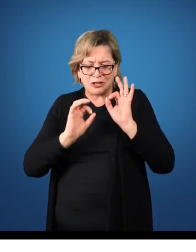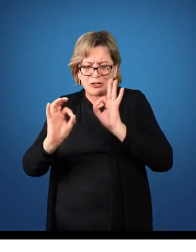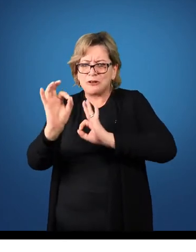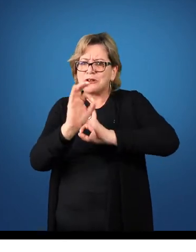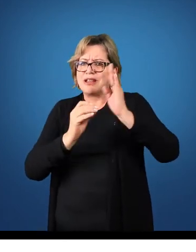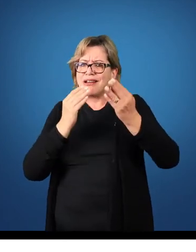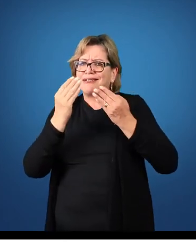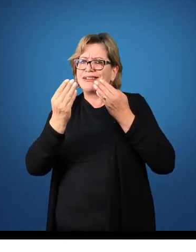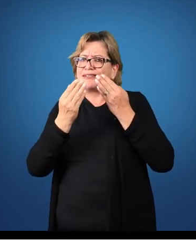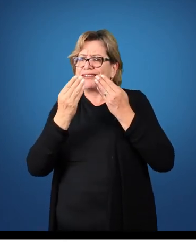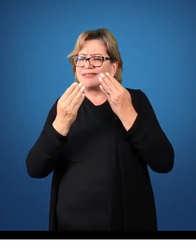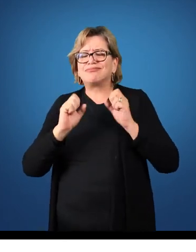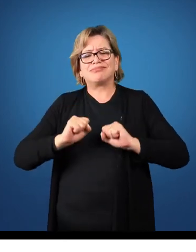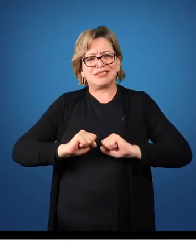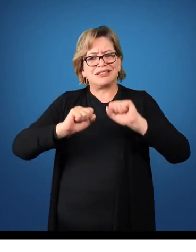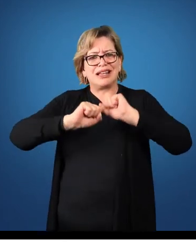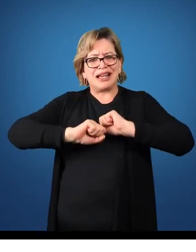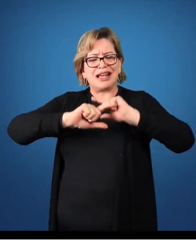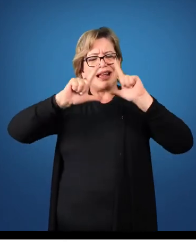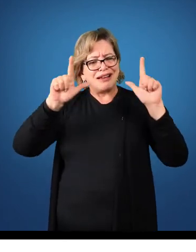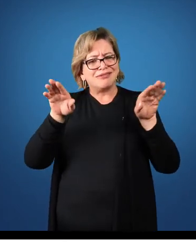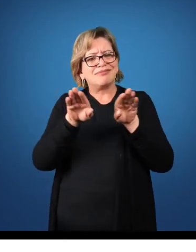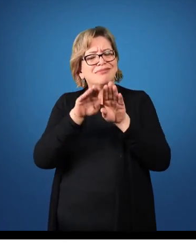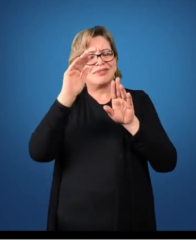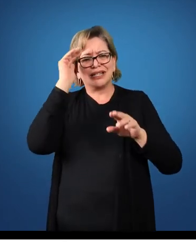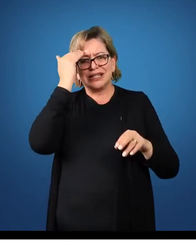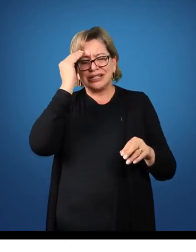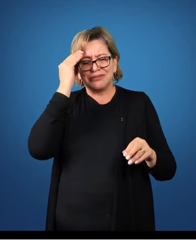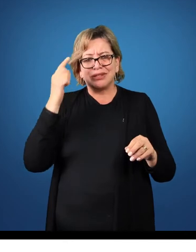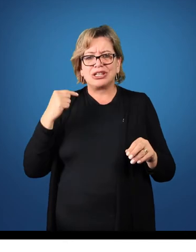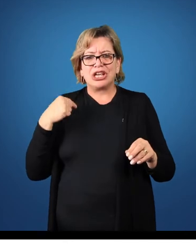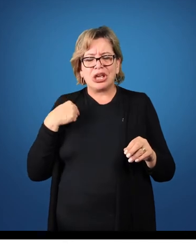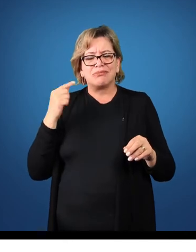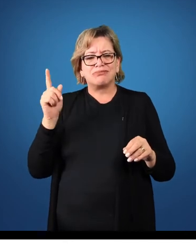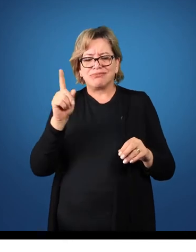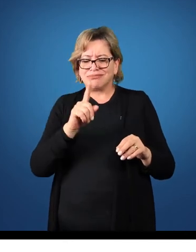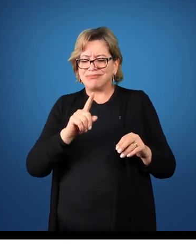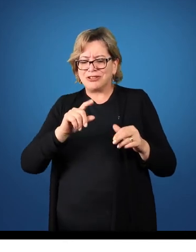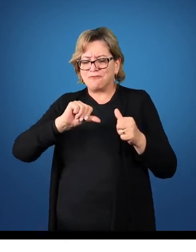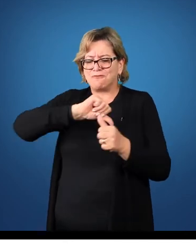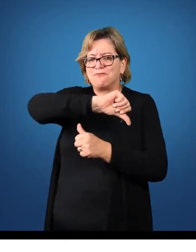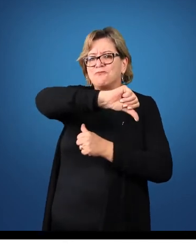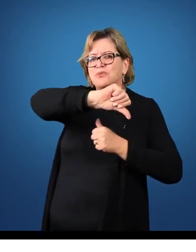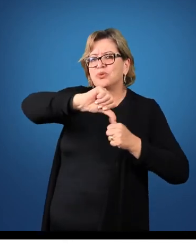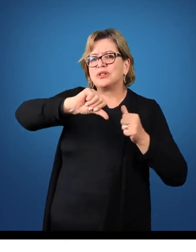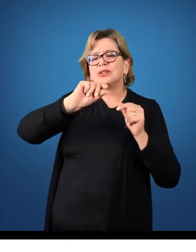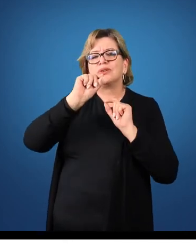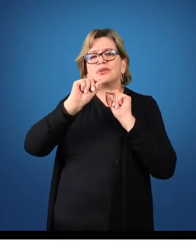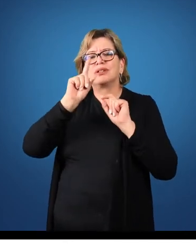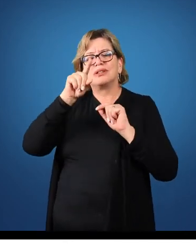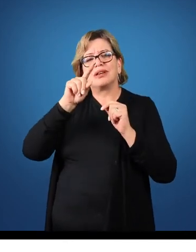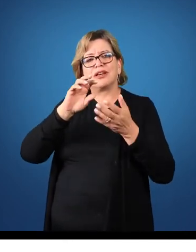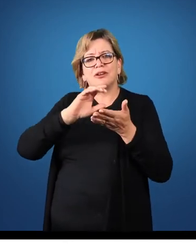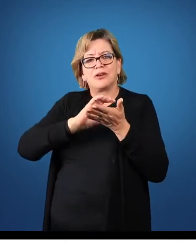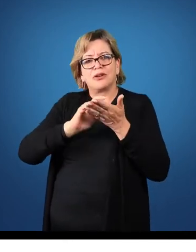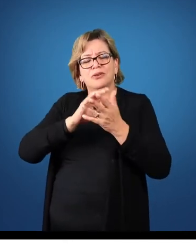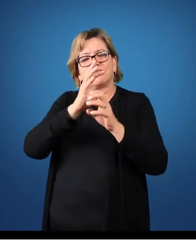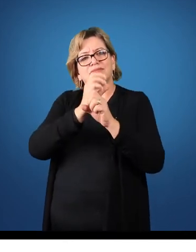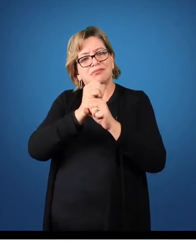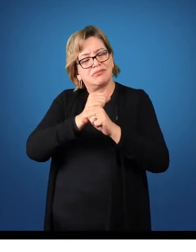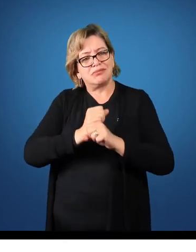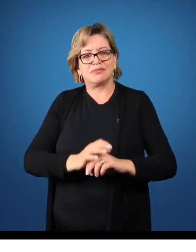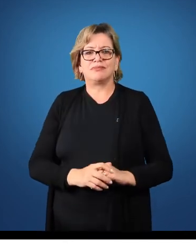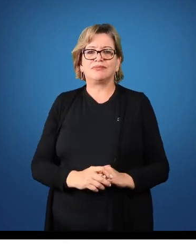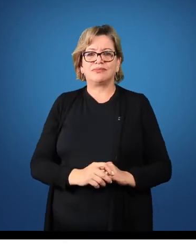analisada, bem entendida para que eu não desvirtue o que venha a ser a contabilidade das empresas.